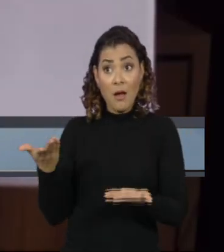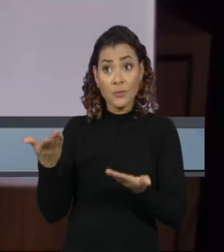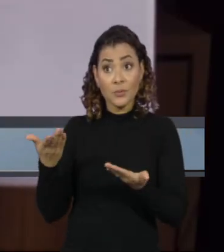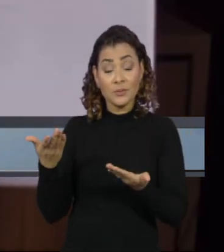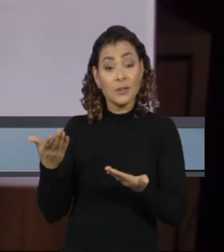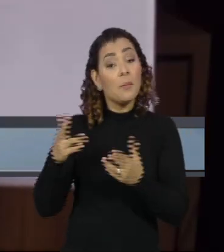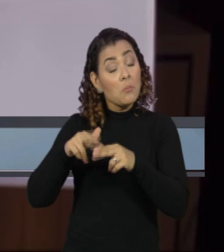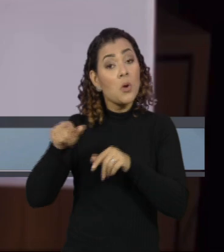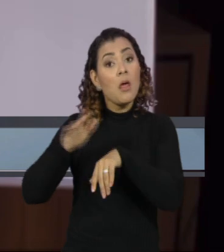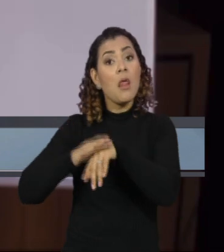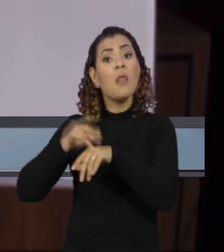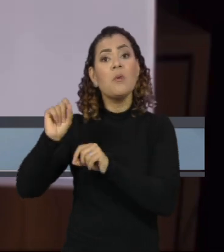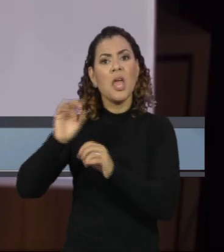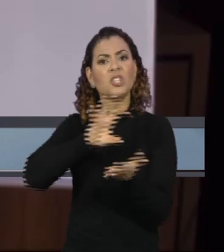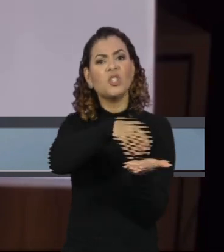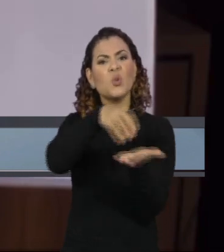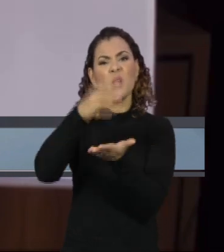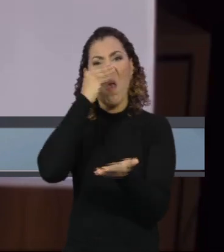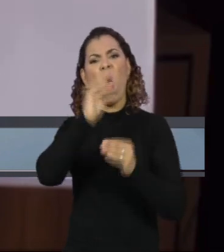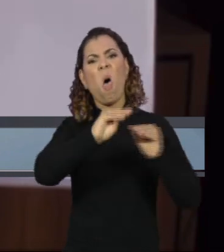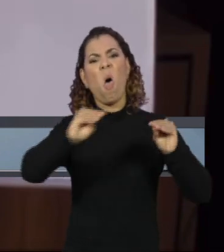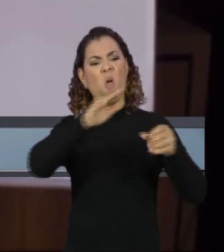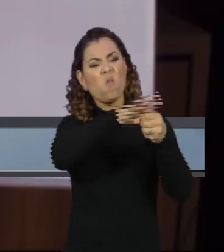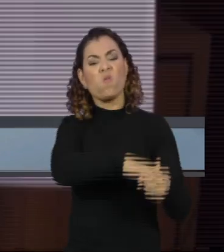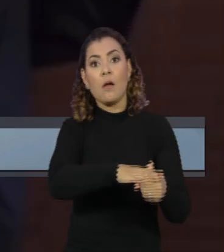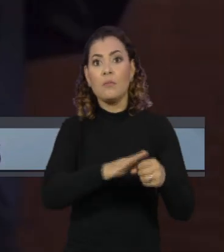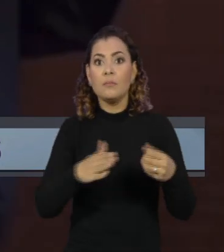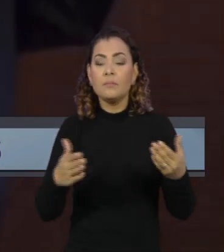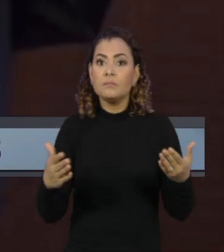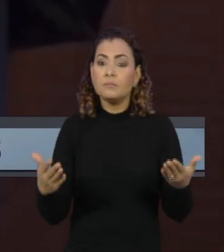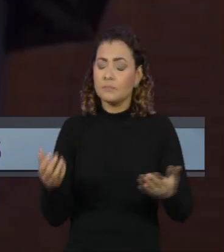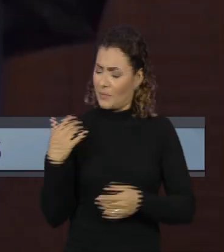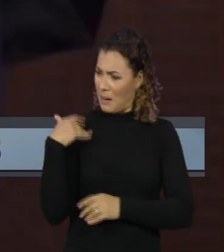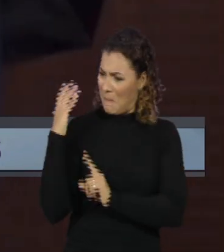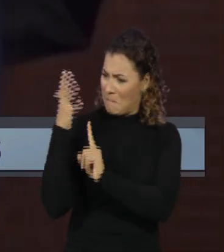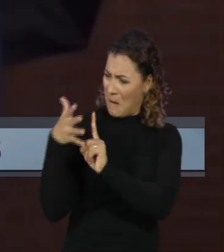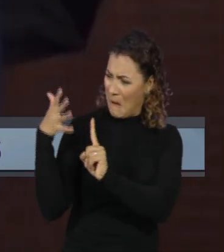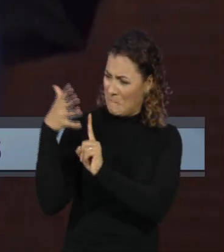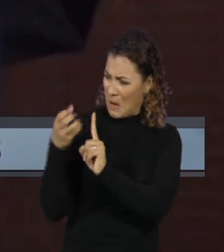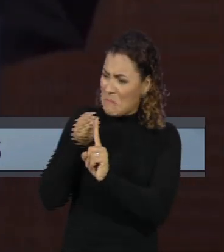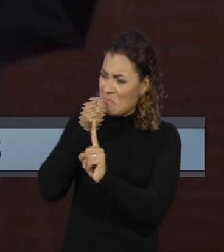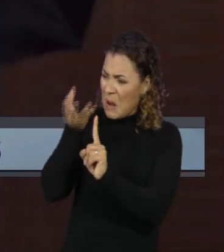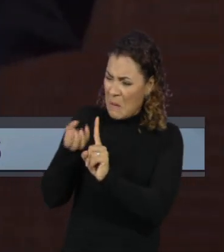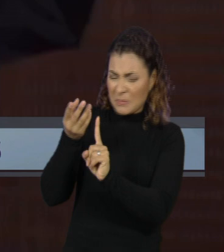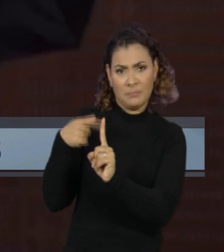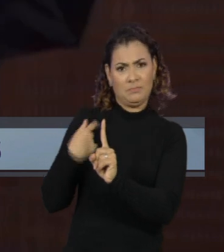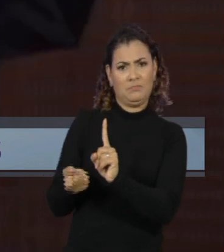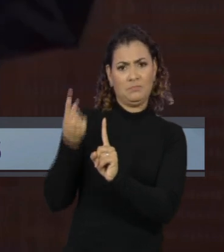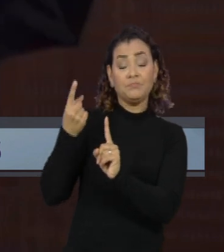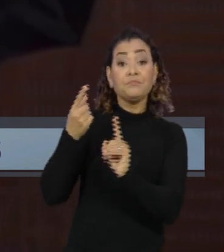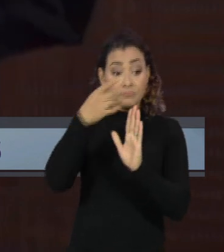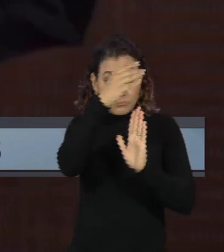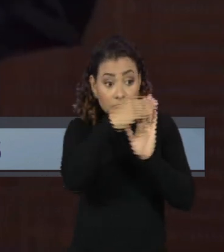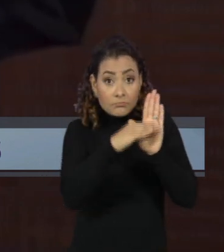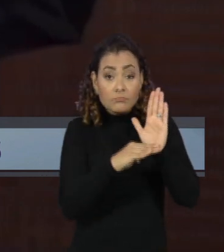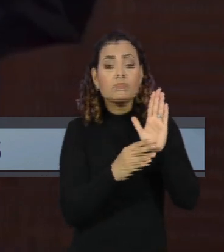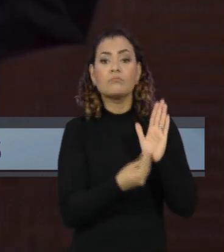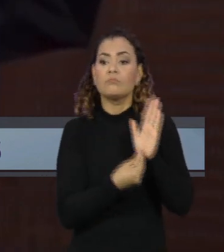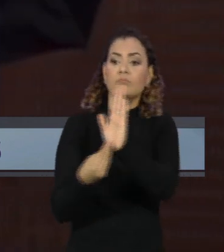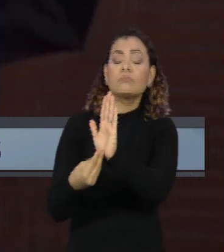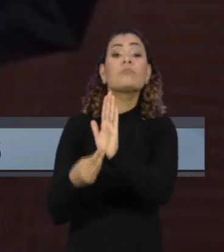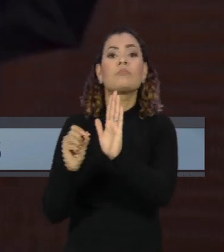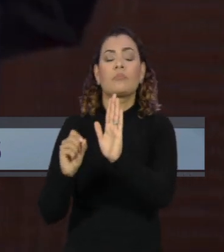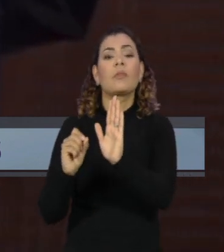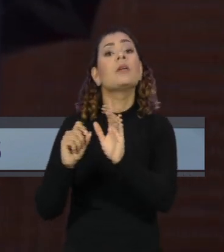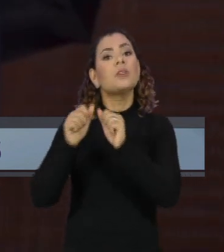propósito de descreditar as instituições de ensino. Entre as falas citadas pelo documento da investigação, está concedida ao jornal Cidade